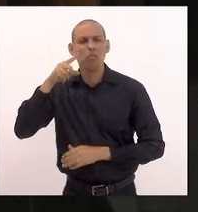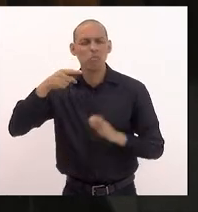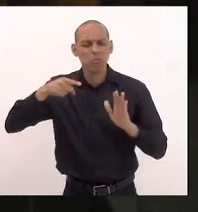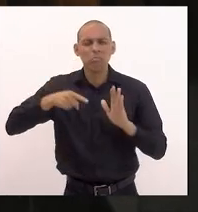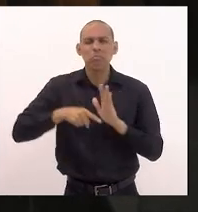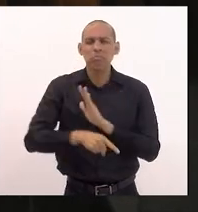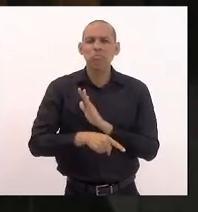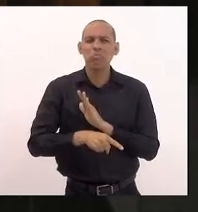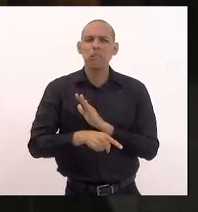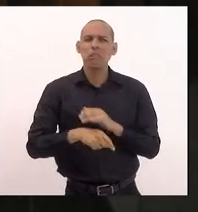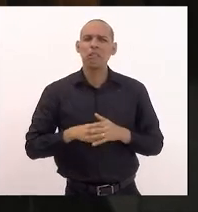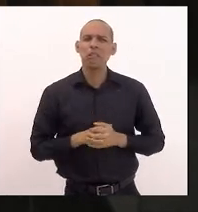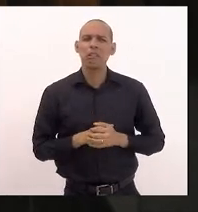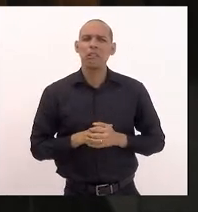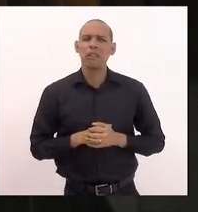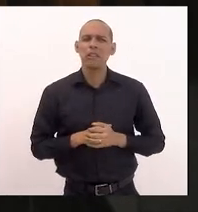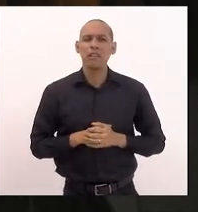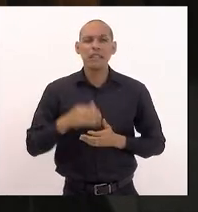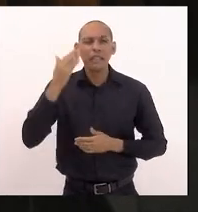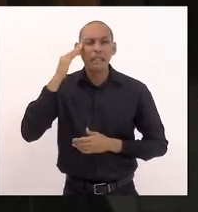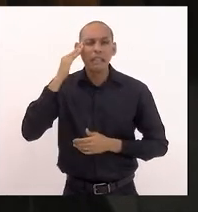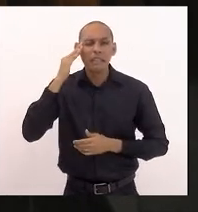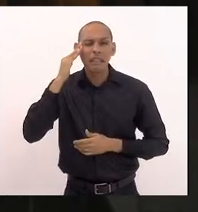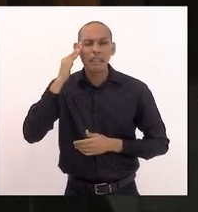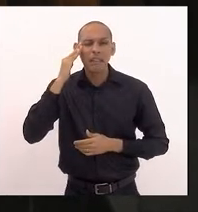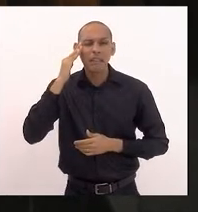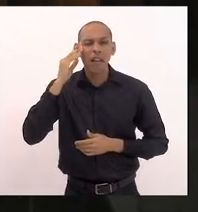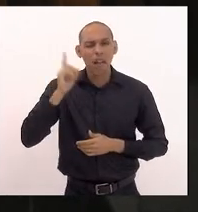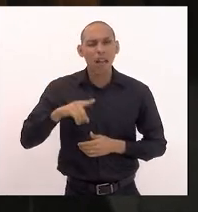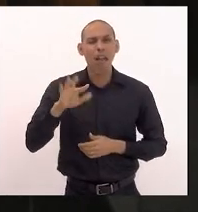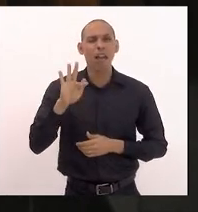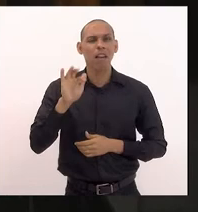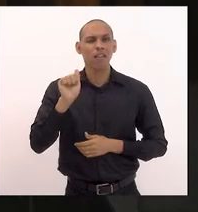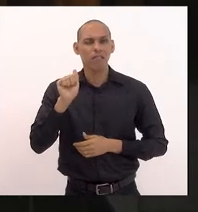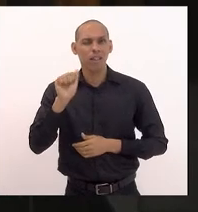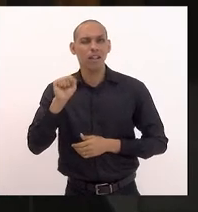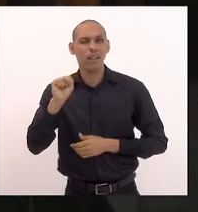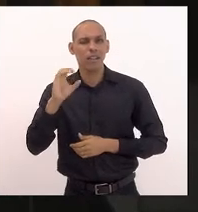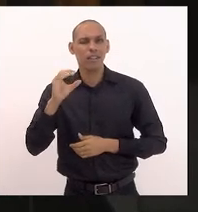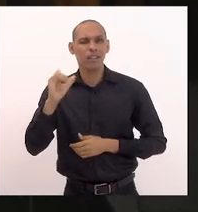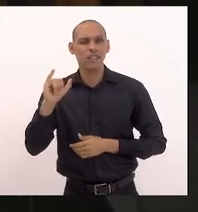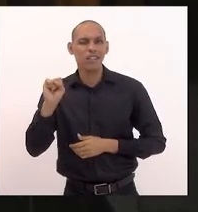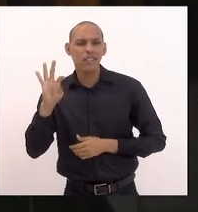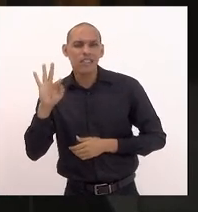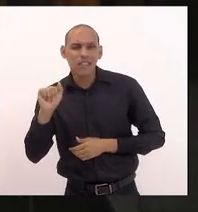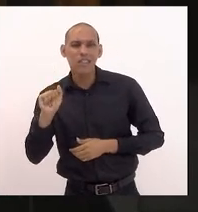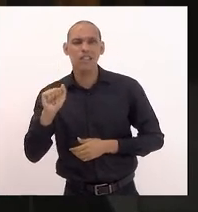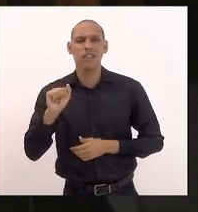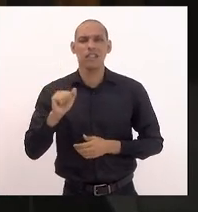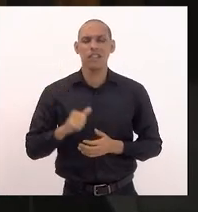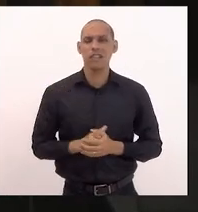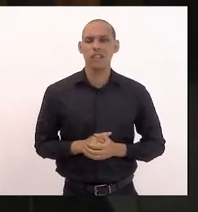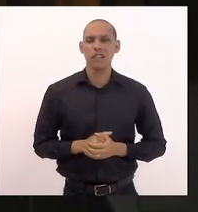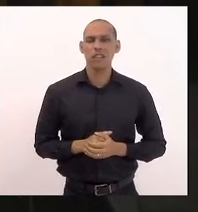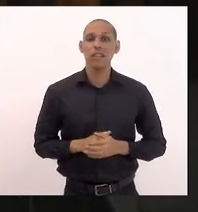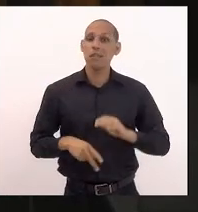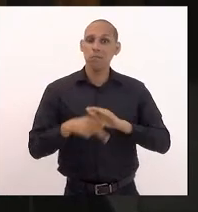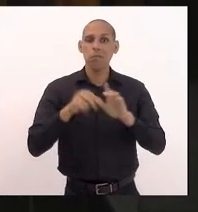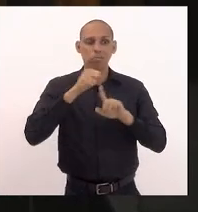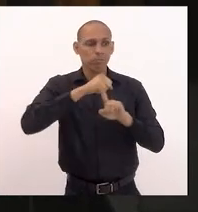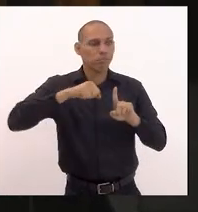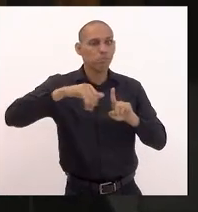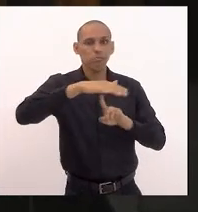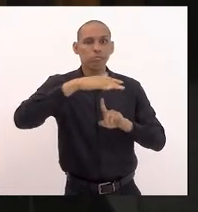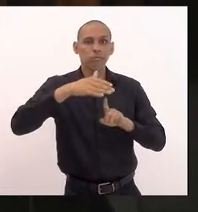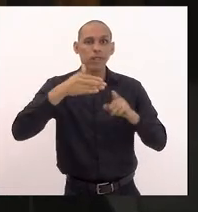compreensões muitas vezes fascistas da própria sociedade e revelou